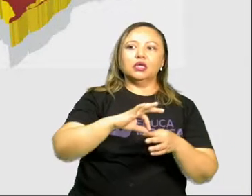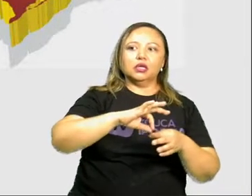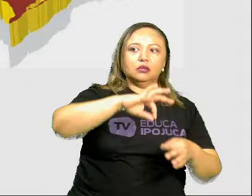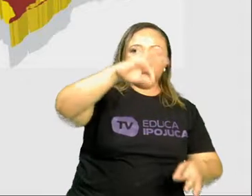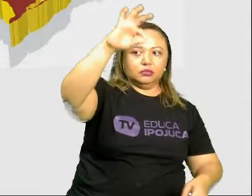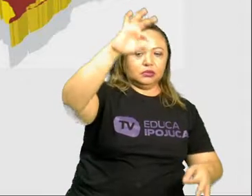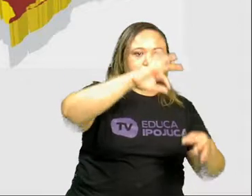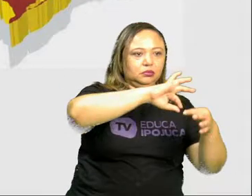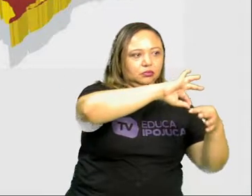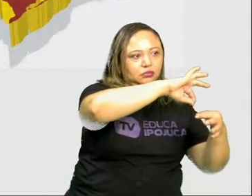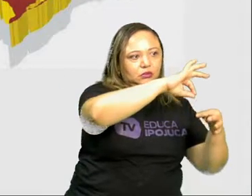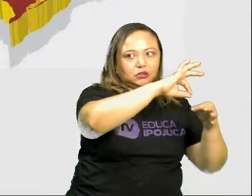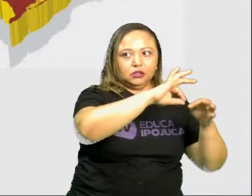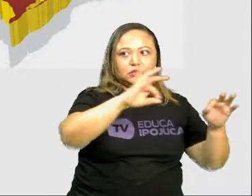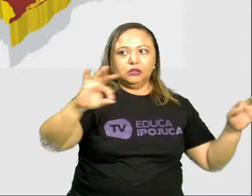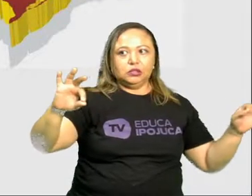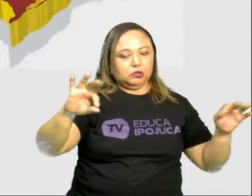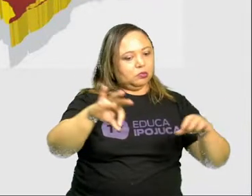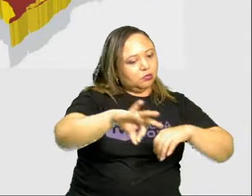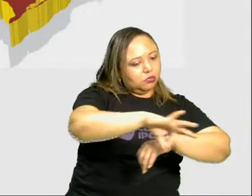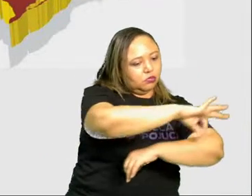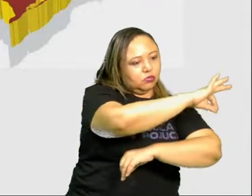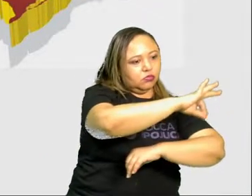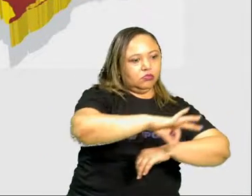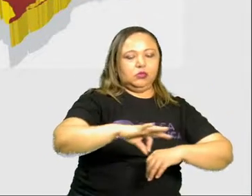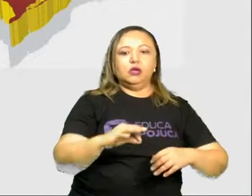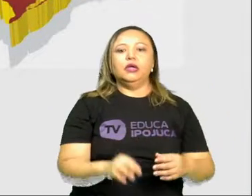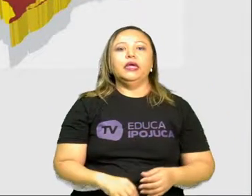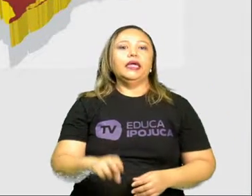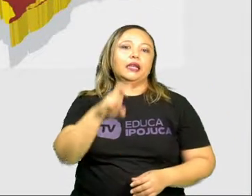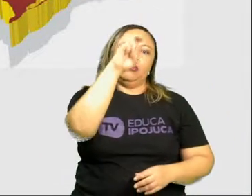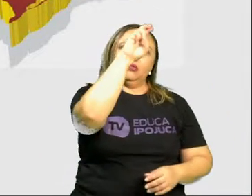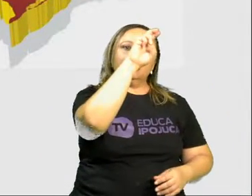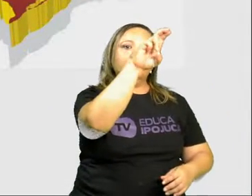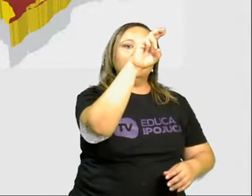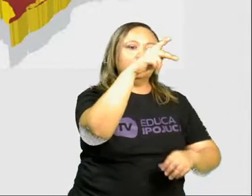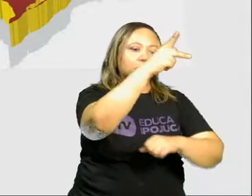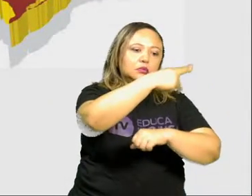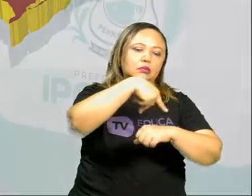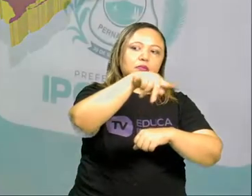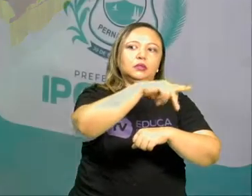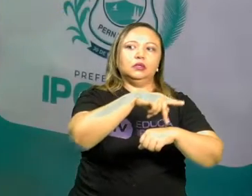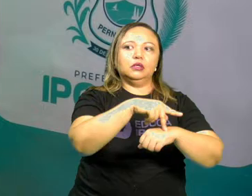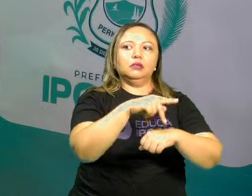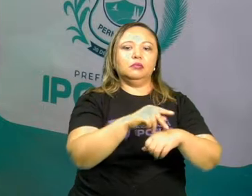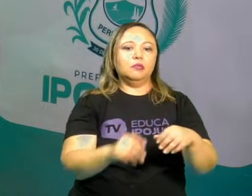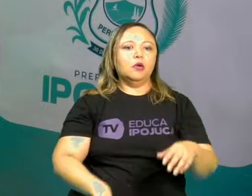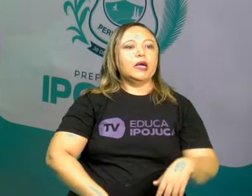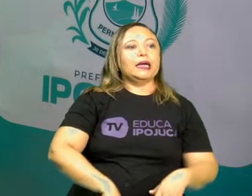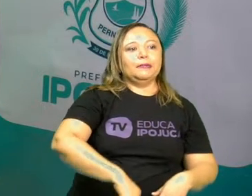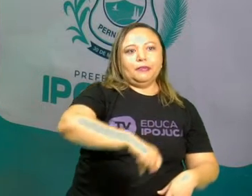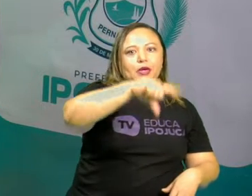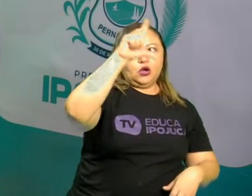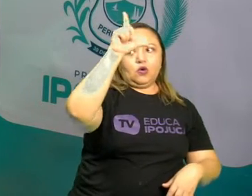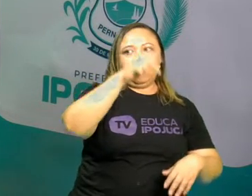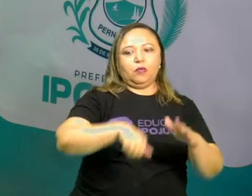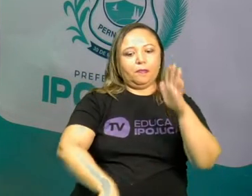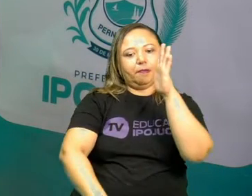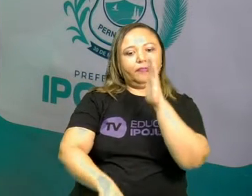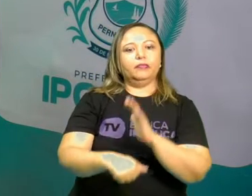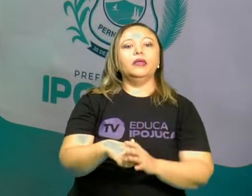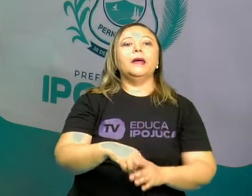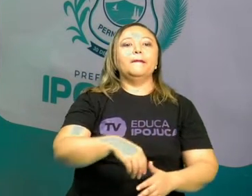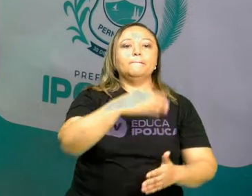América do Sul. É o quinto maior país em extensão territorial do mundo. Perdendo apenas para